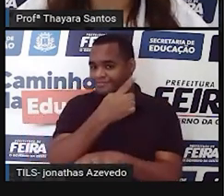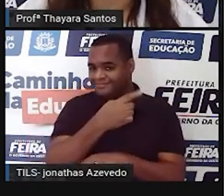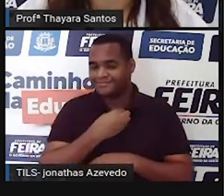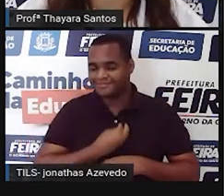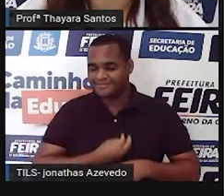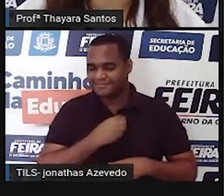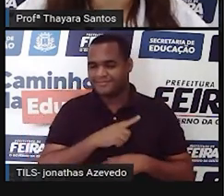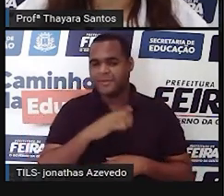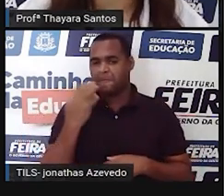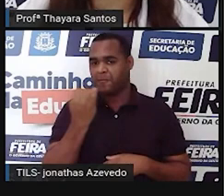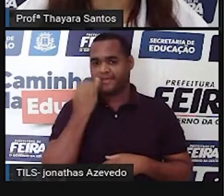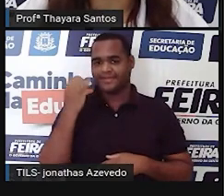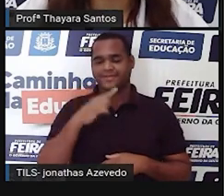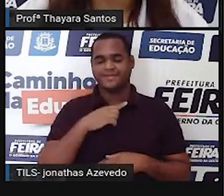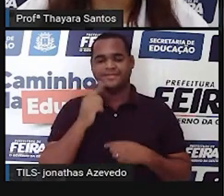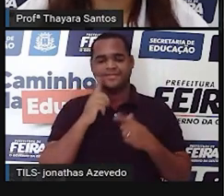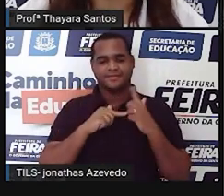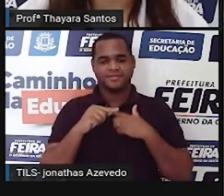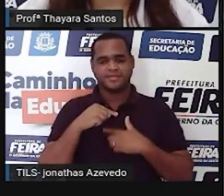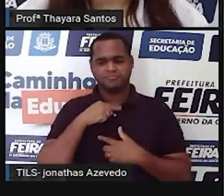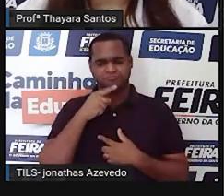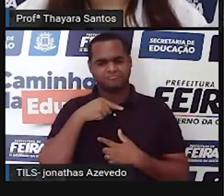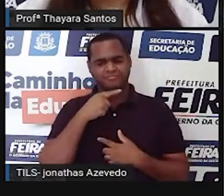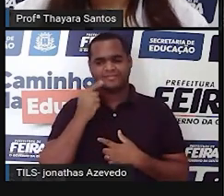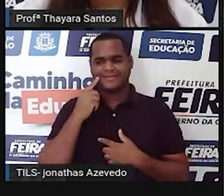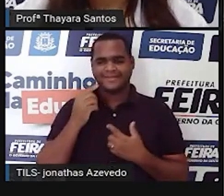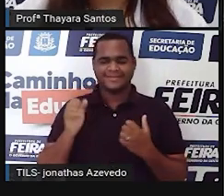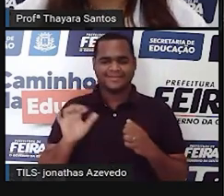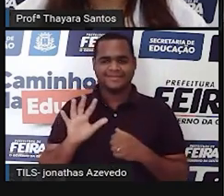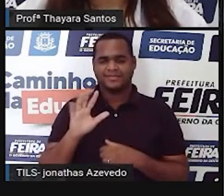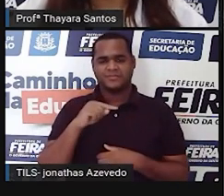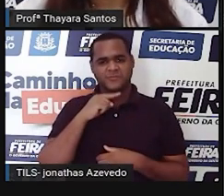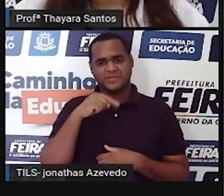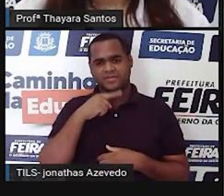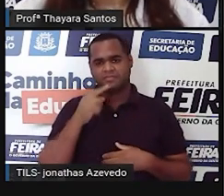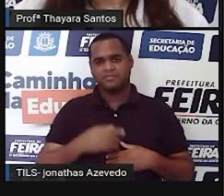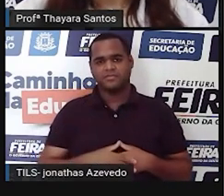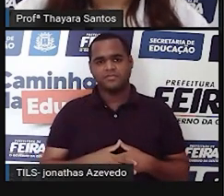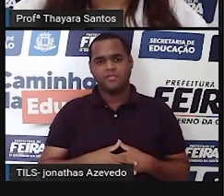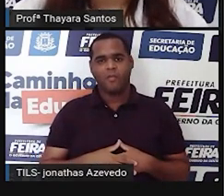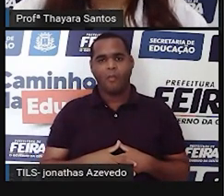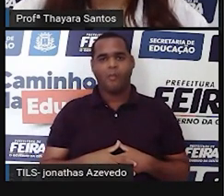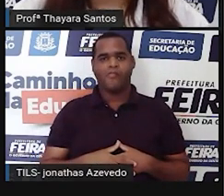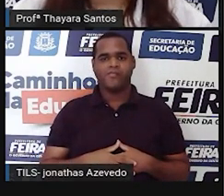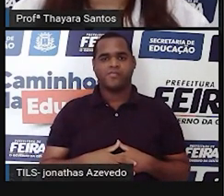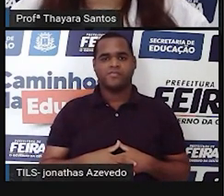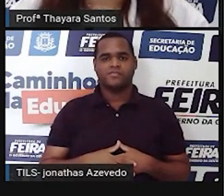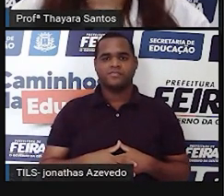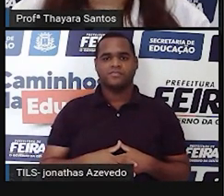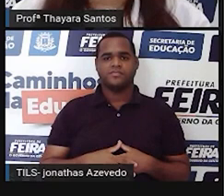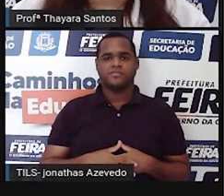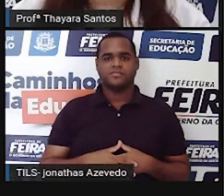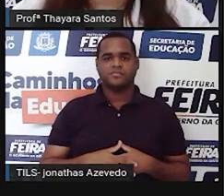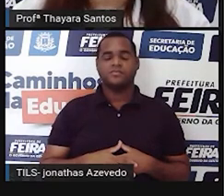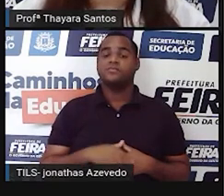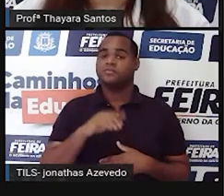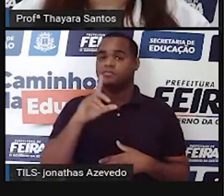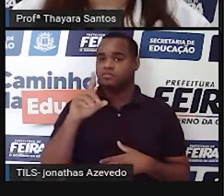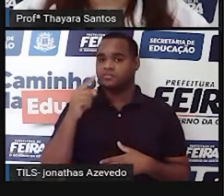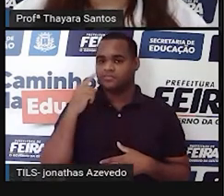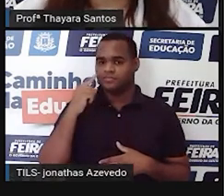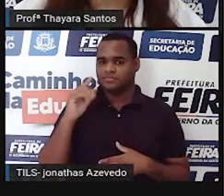importante o que ela fez e ela acabou não sendo reconhecida ali naquele momento. Então, isso aconteceu porque